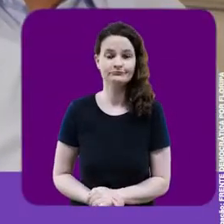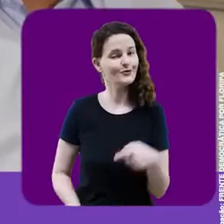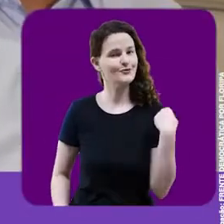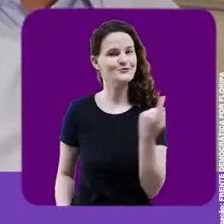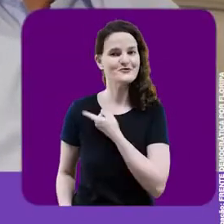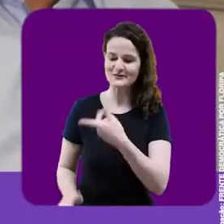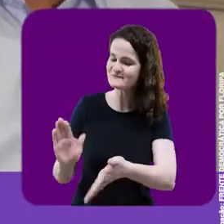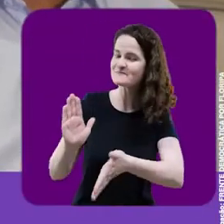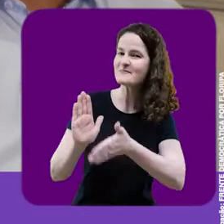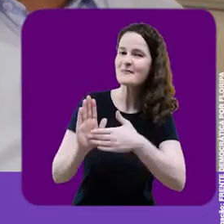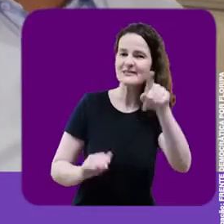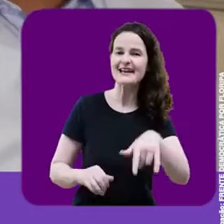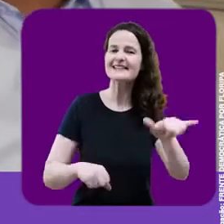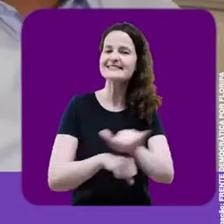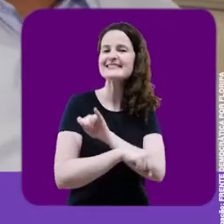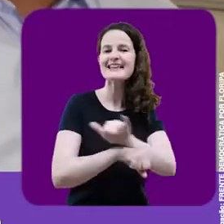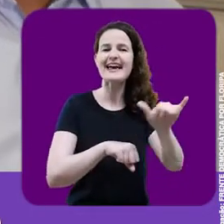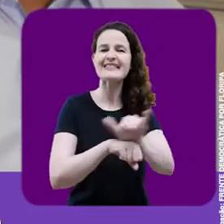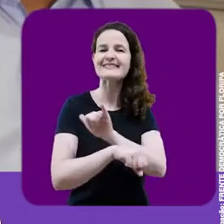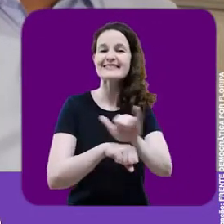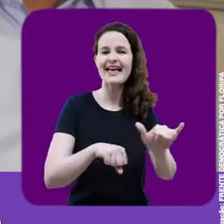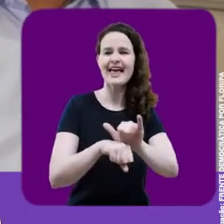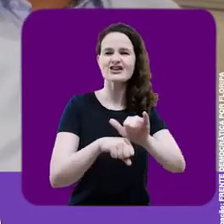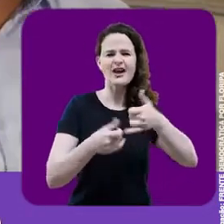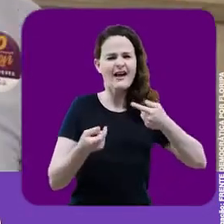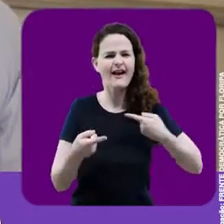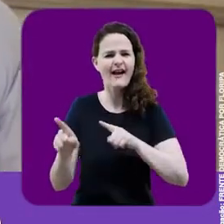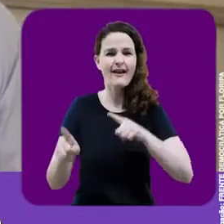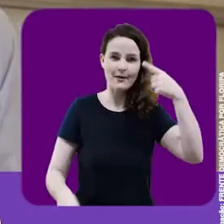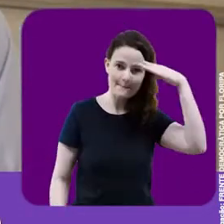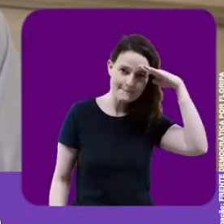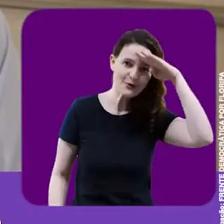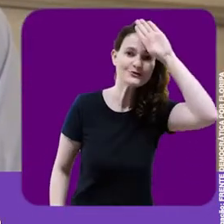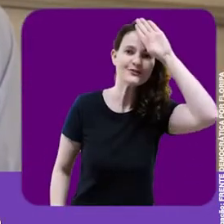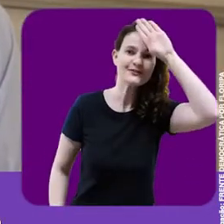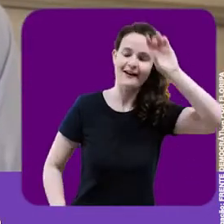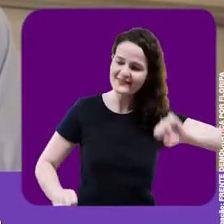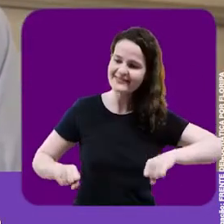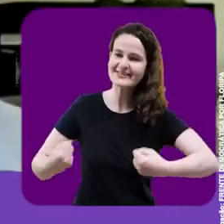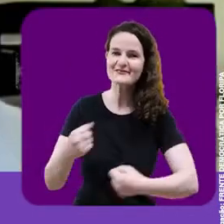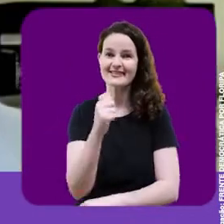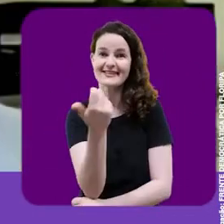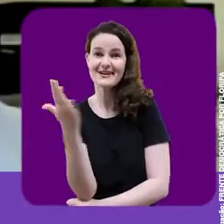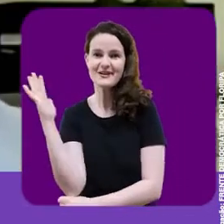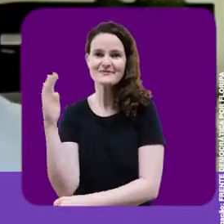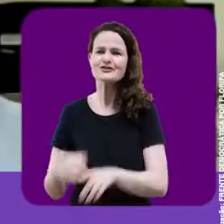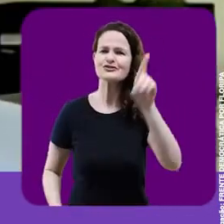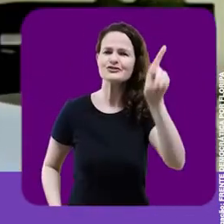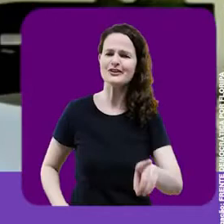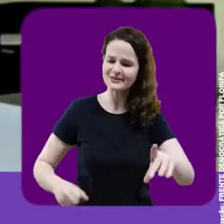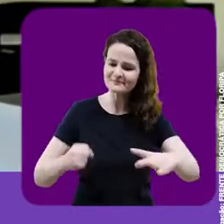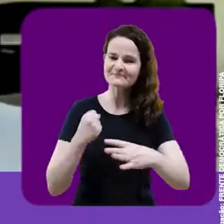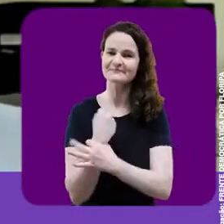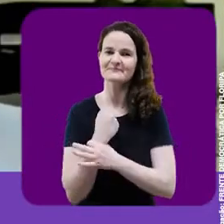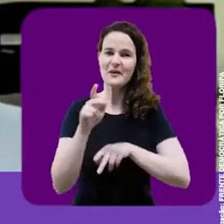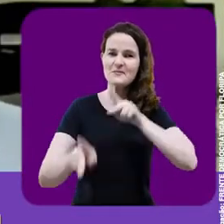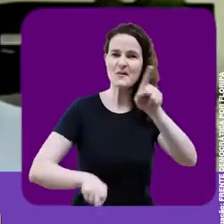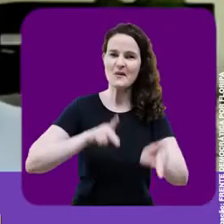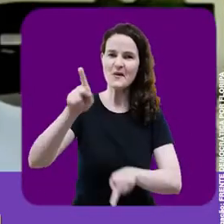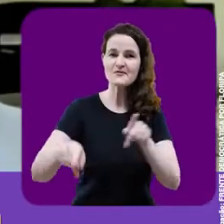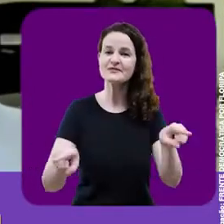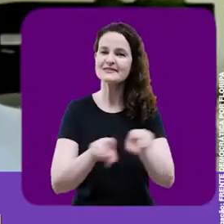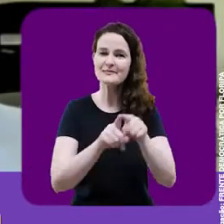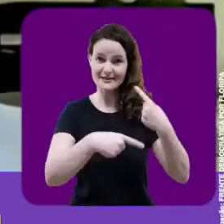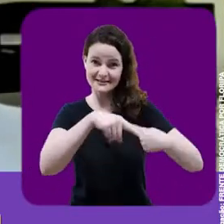mostramos como a alternativa real ao bolsonarismo para defender aqui o meio ambiente, os direitos fundamentais da população